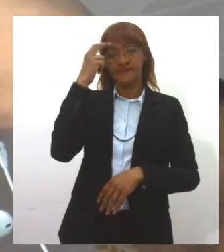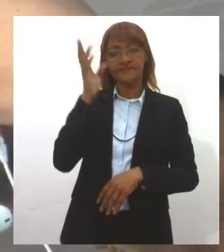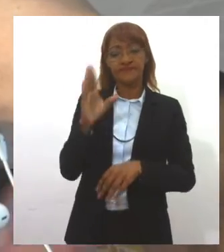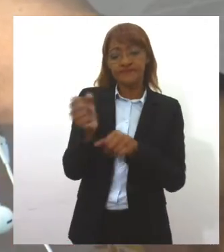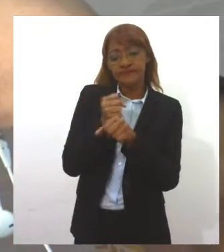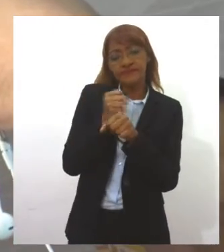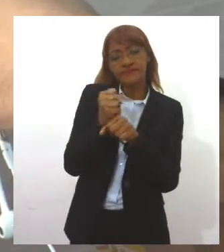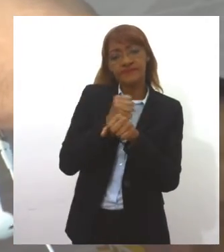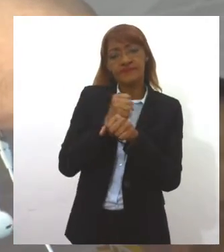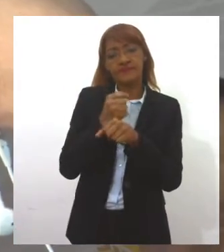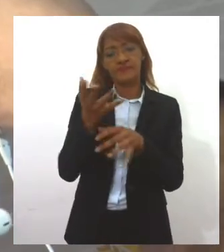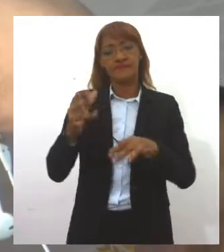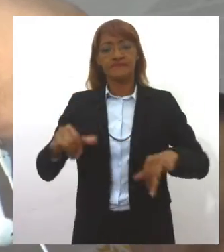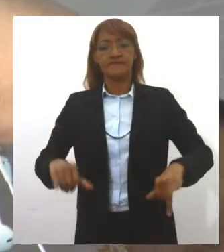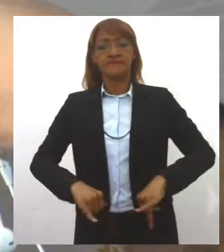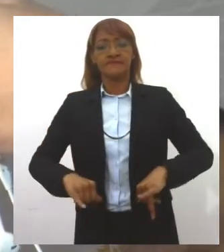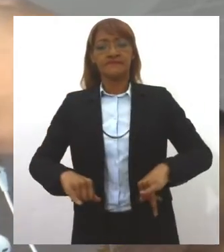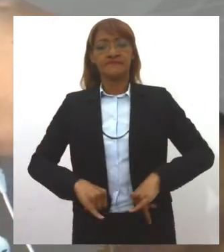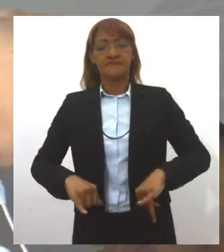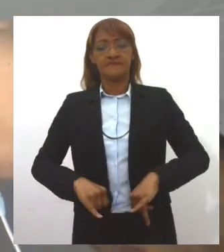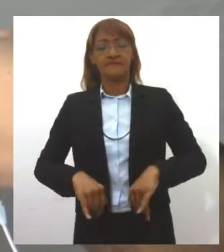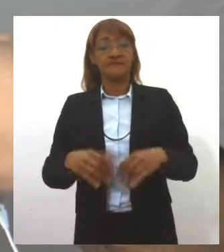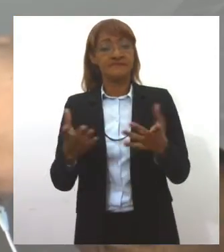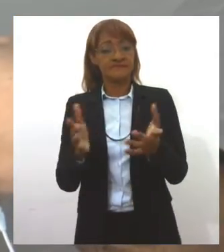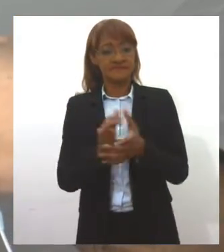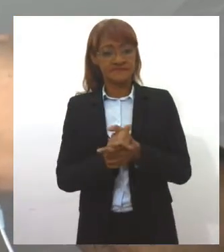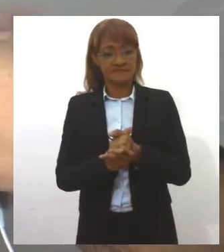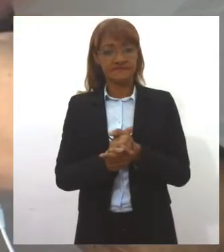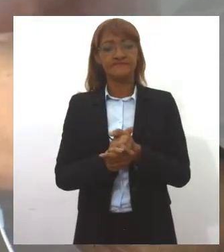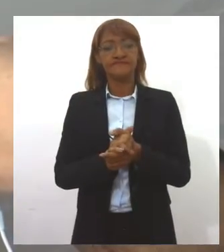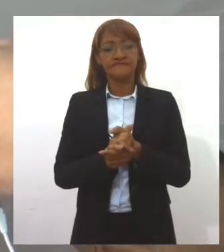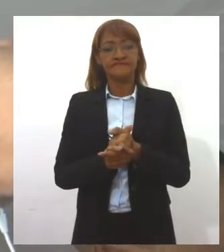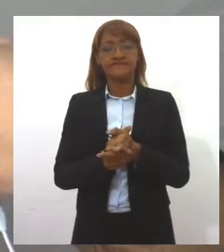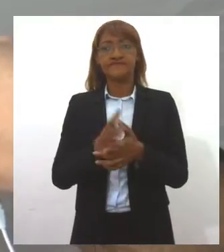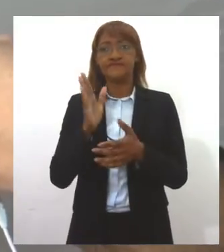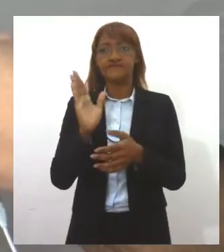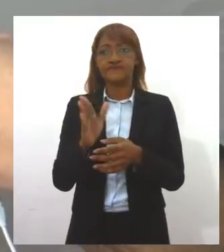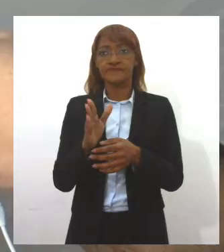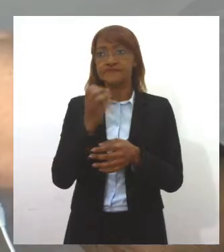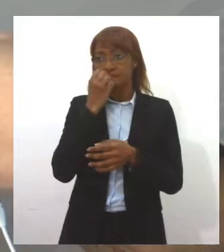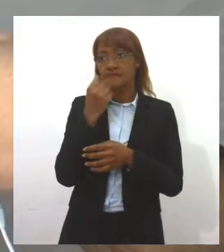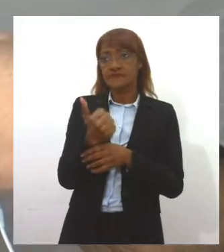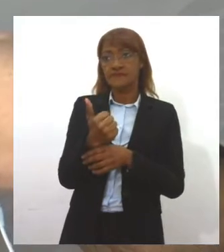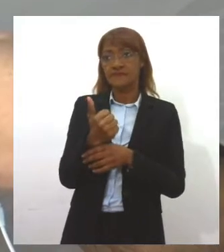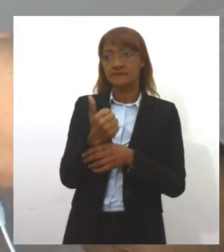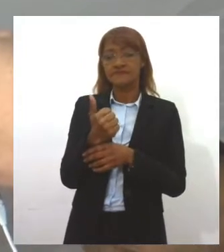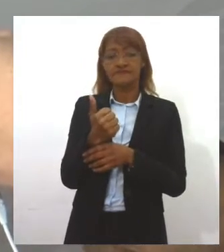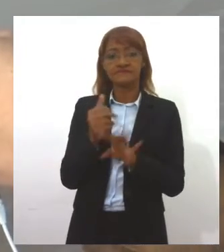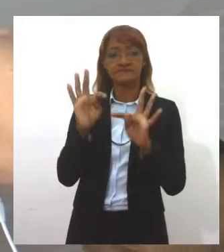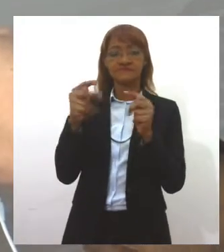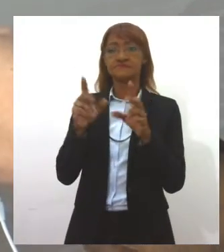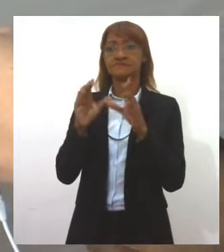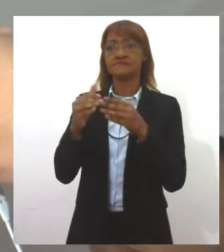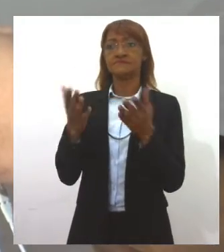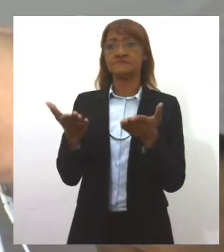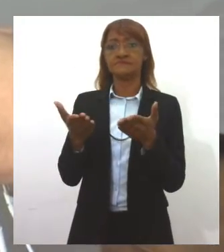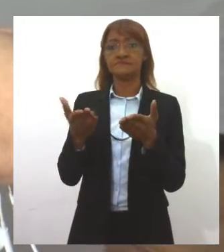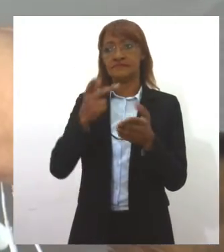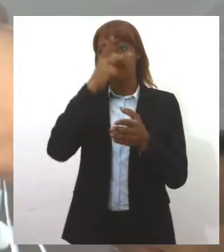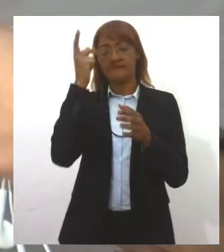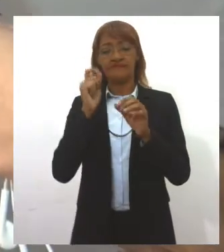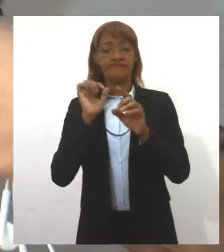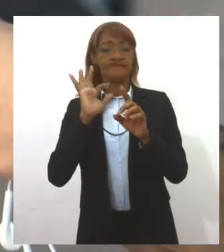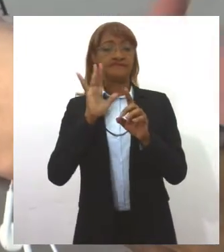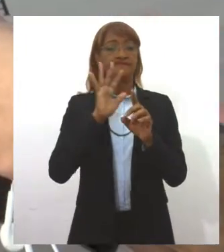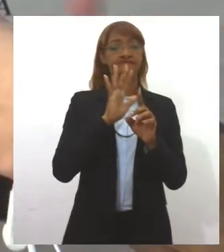vem sofrendo esse tipo de acontecimento. Quando está bem, quando o clube está bem, as pessoas se aproximam,